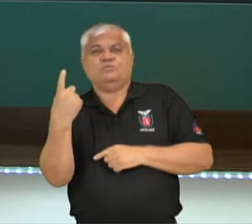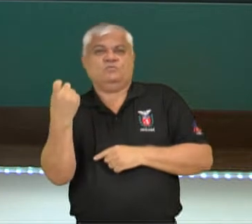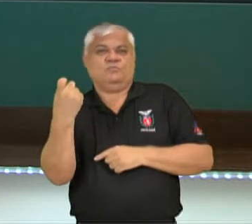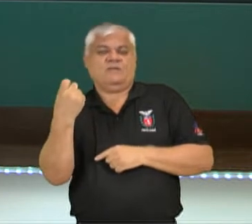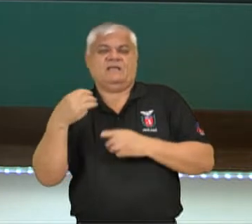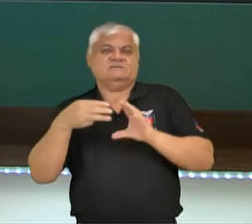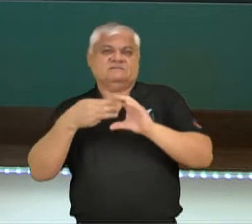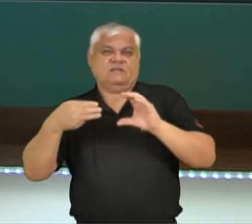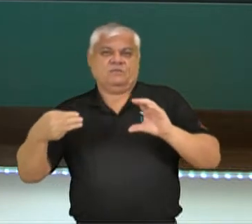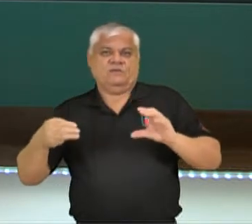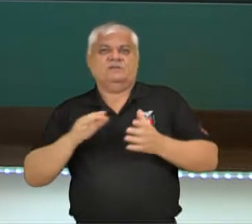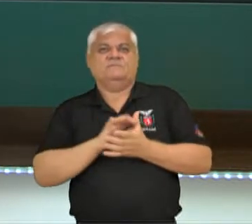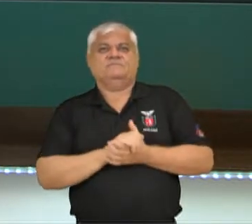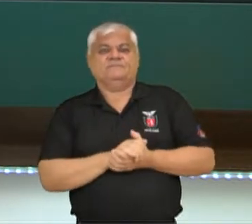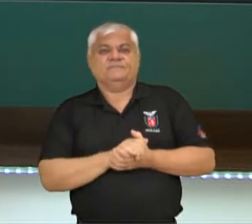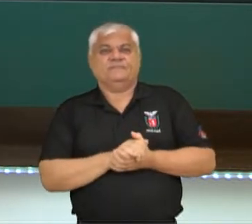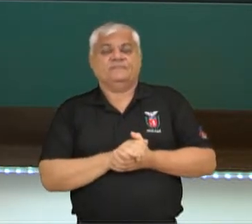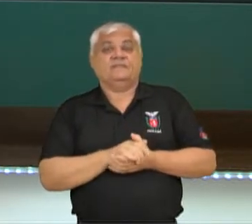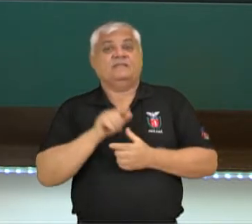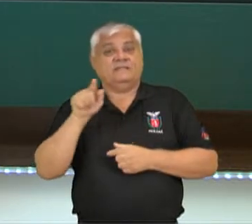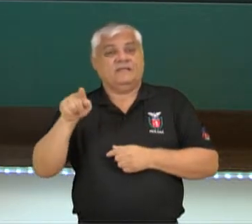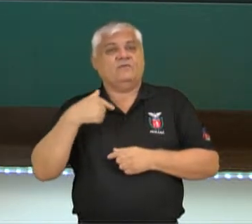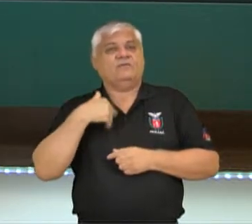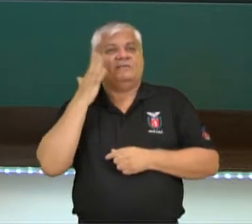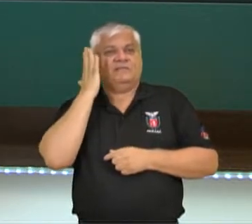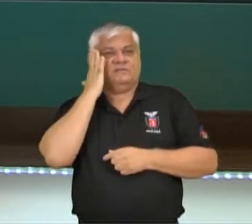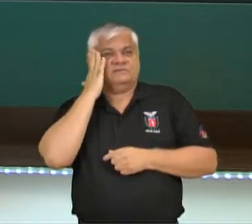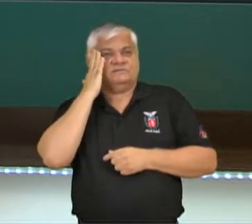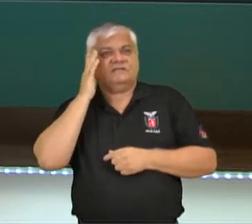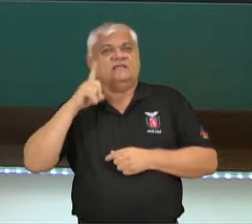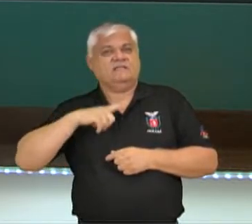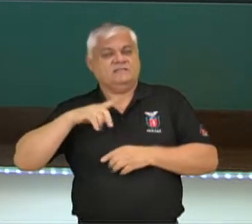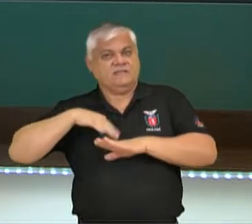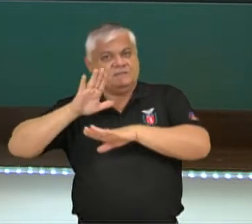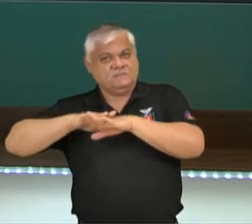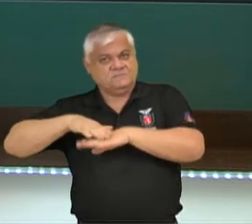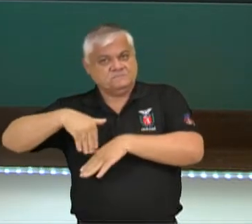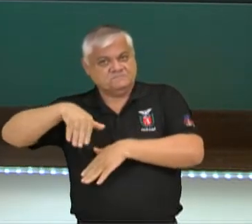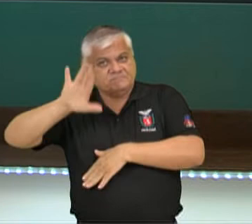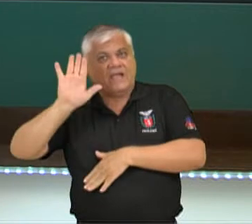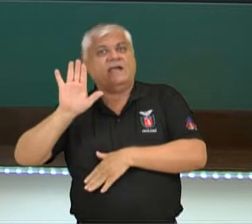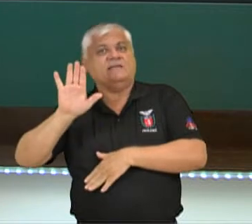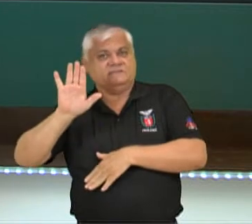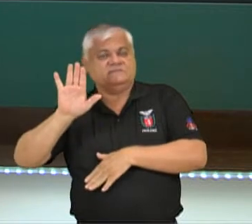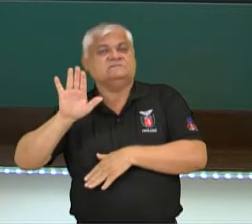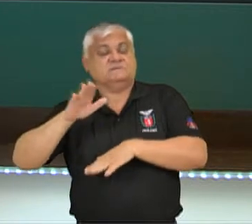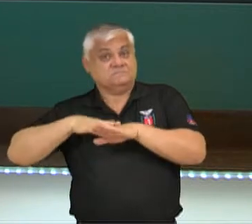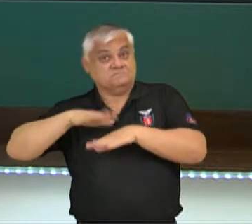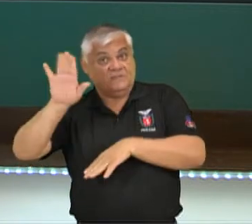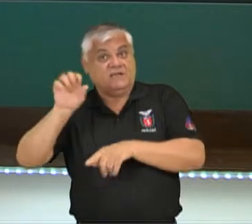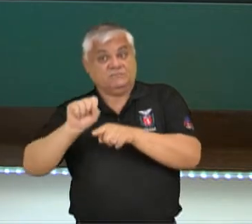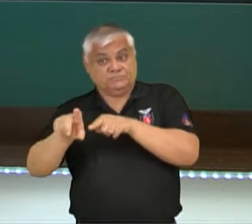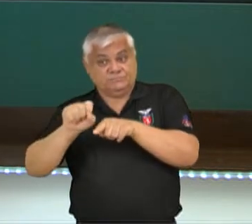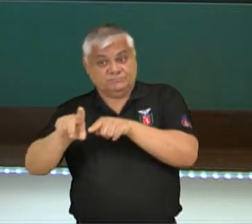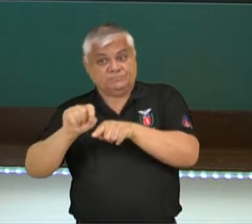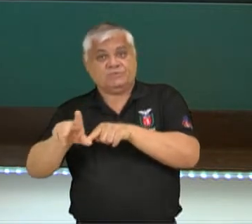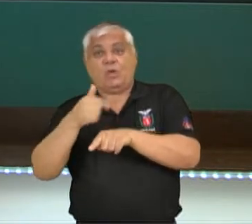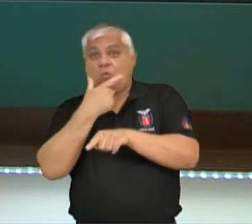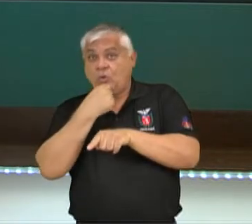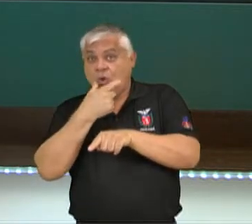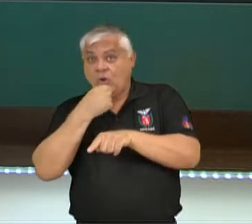célula meiótica, tá? Então aqui eu sei que há um número elevado a mais, né? Muito mais espermatozoides na